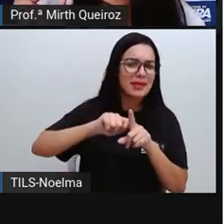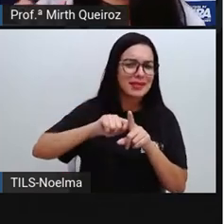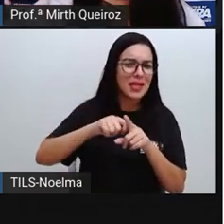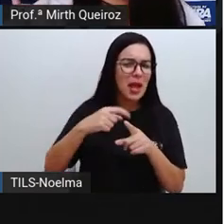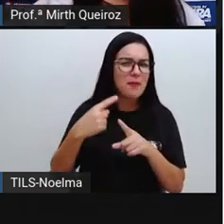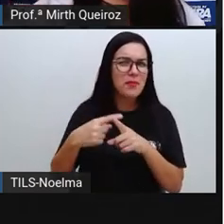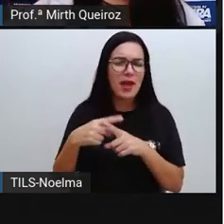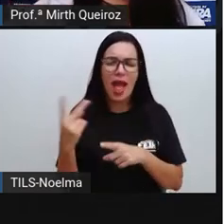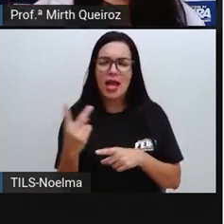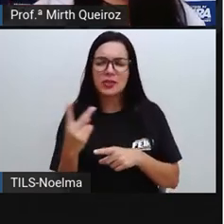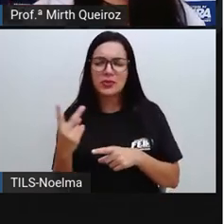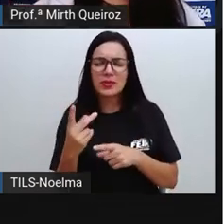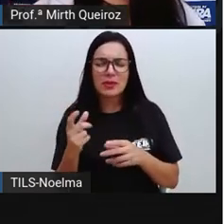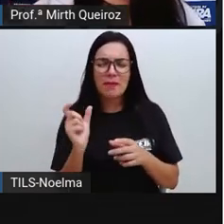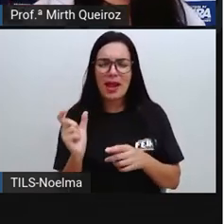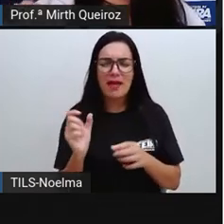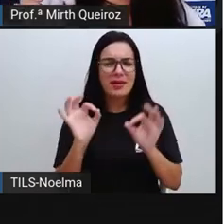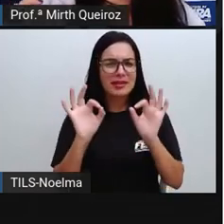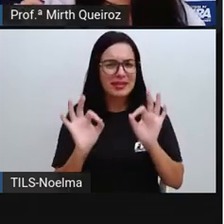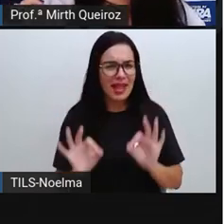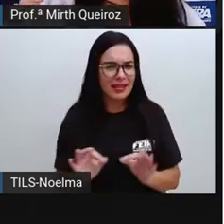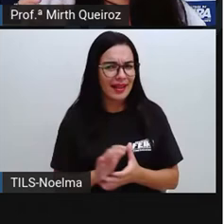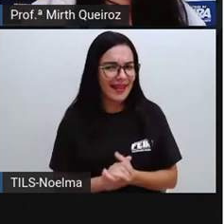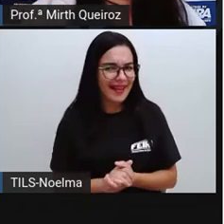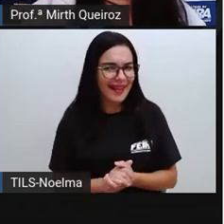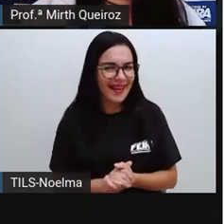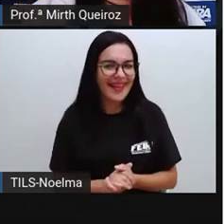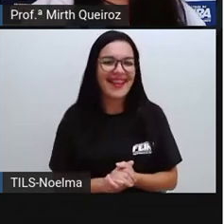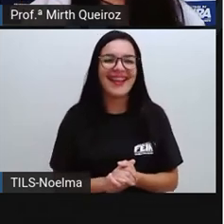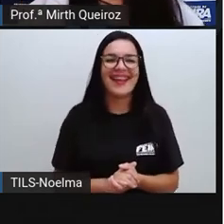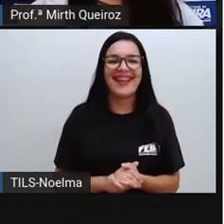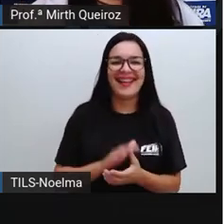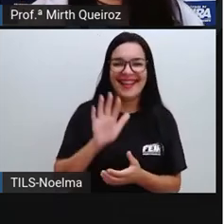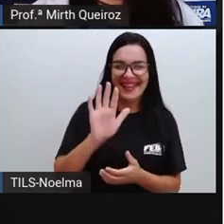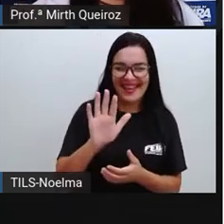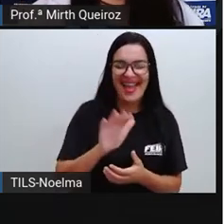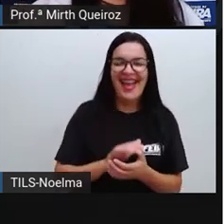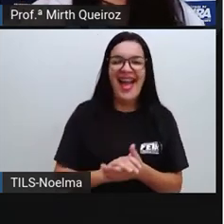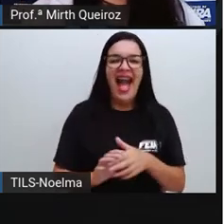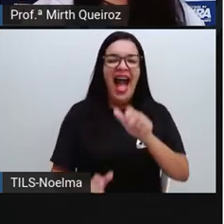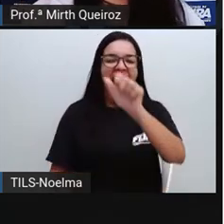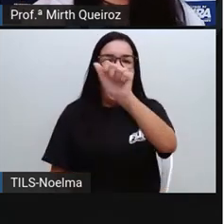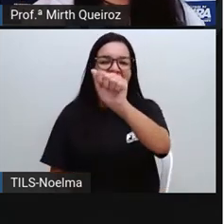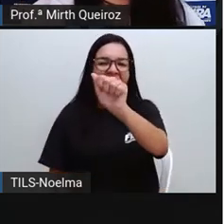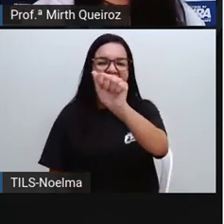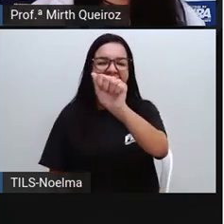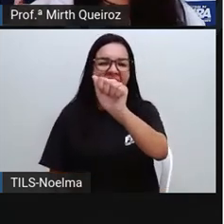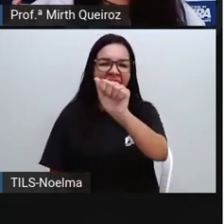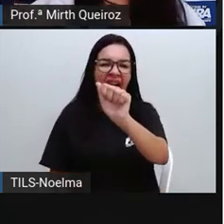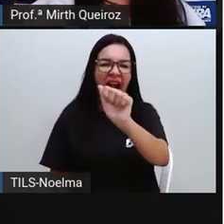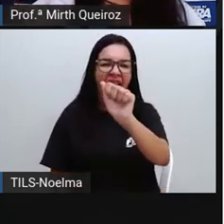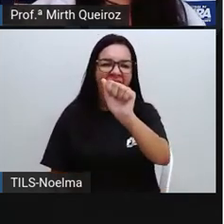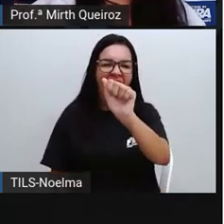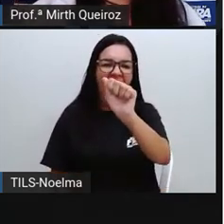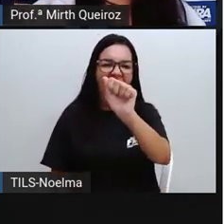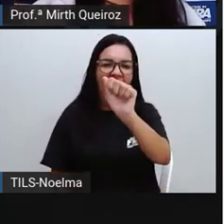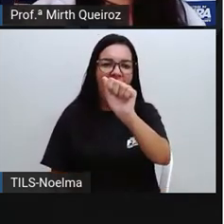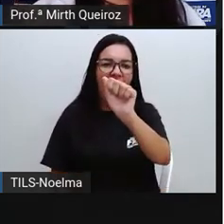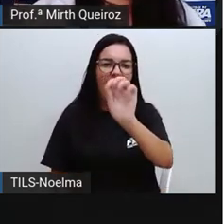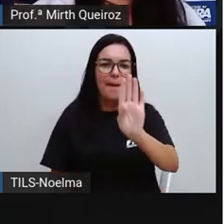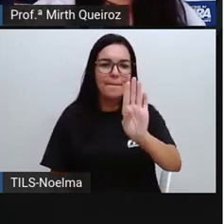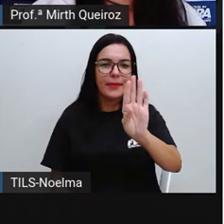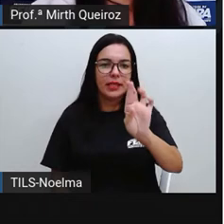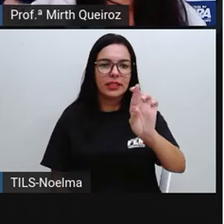Nós temos o abril com U, que indica o verbo abrir, né? Está conjugado aí na terceira